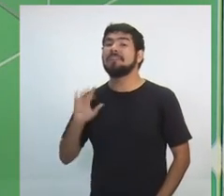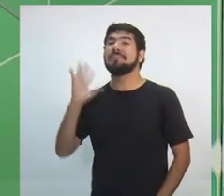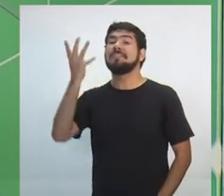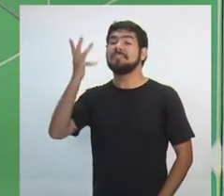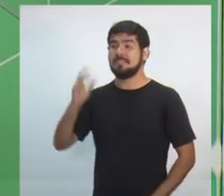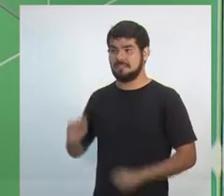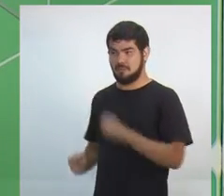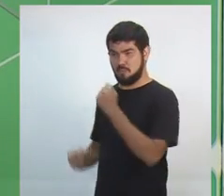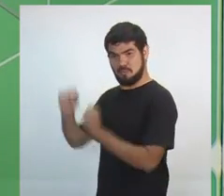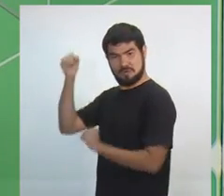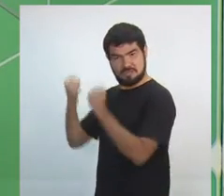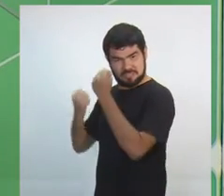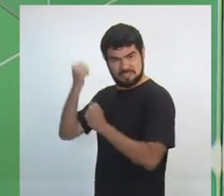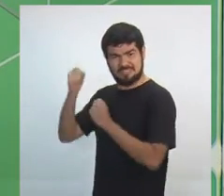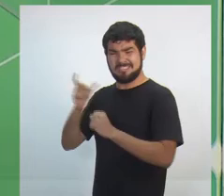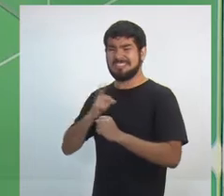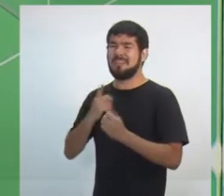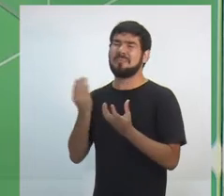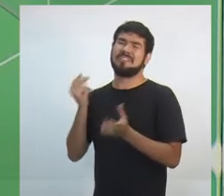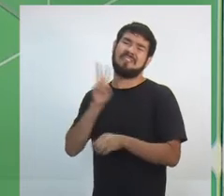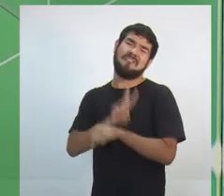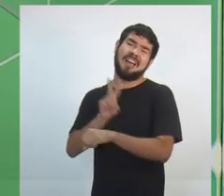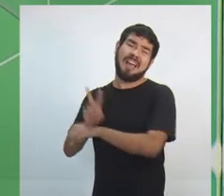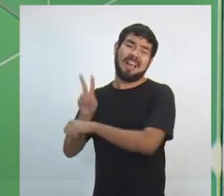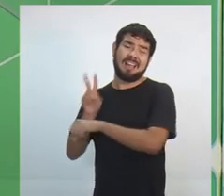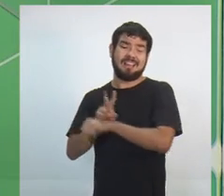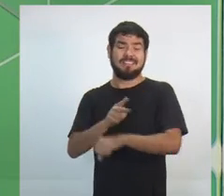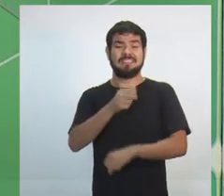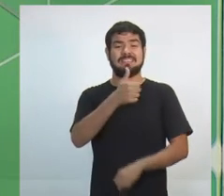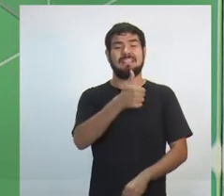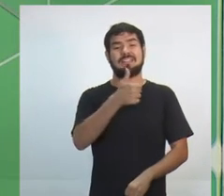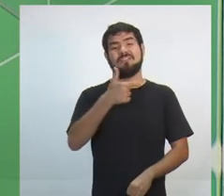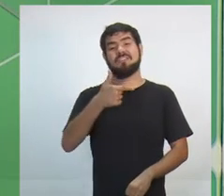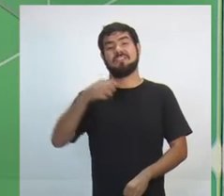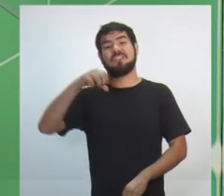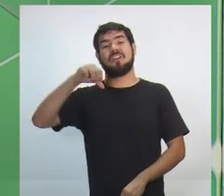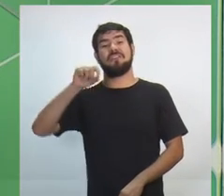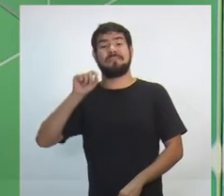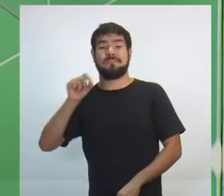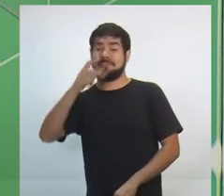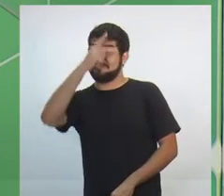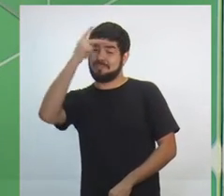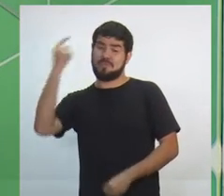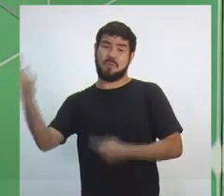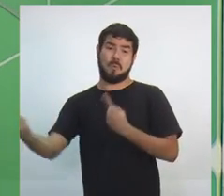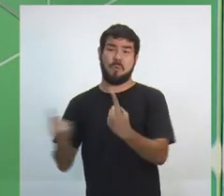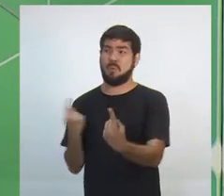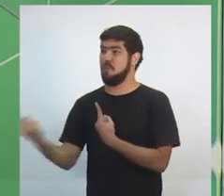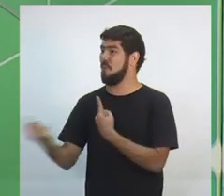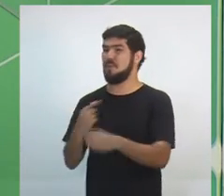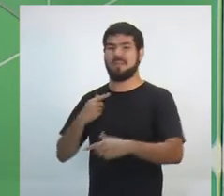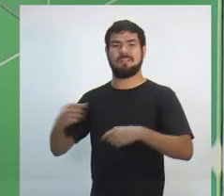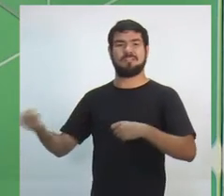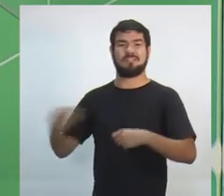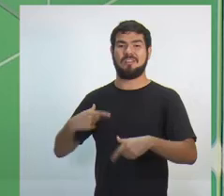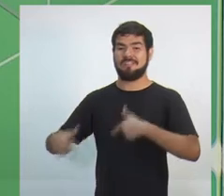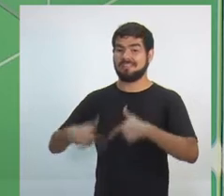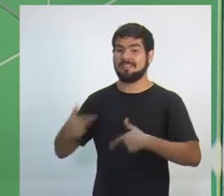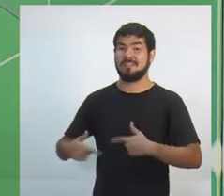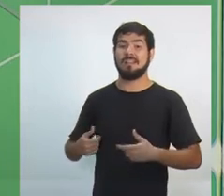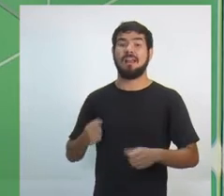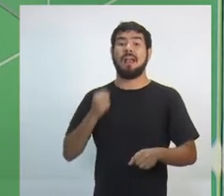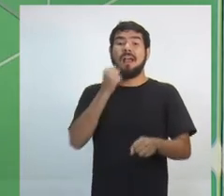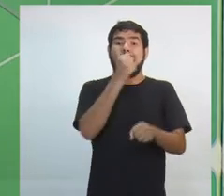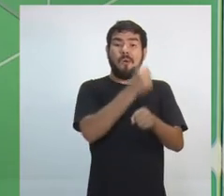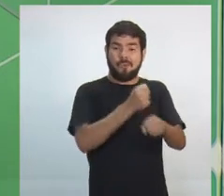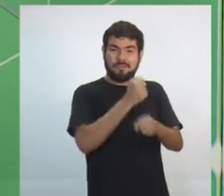empregava diretamente 129 mil operários. A Constituição Civil empregava milhares de